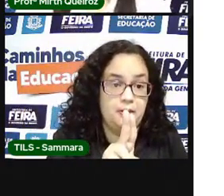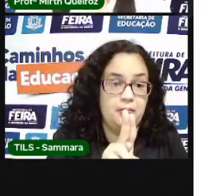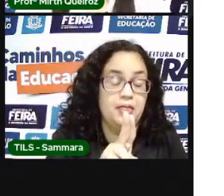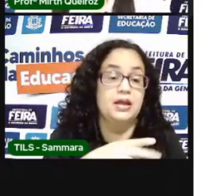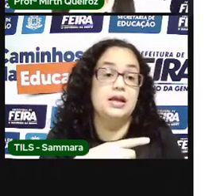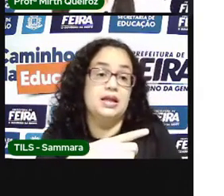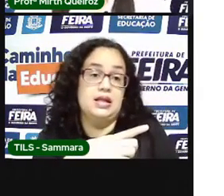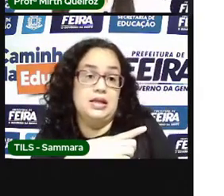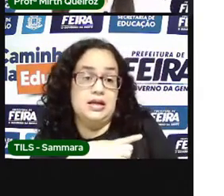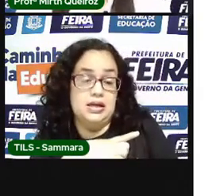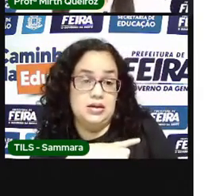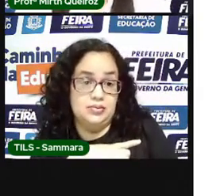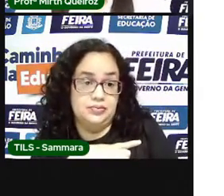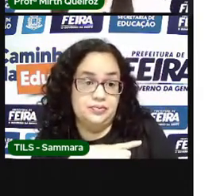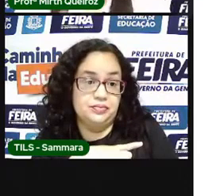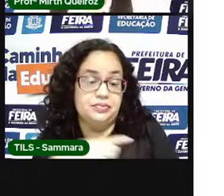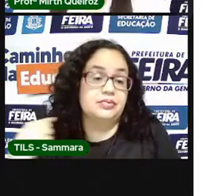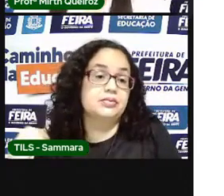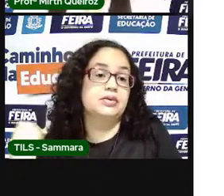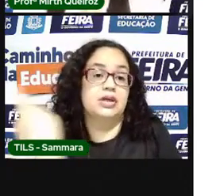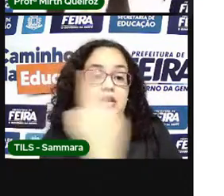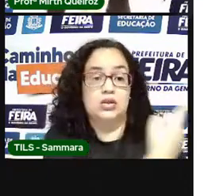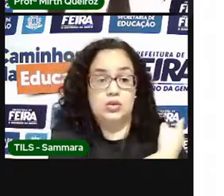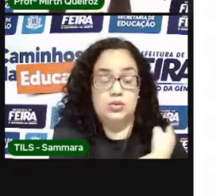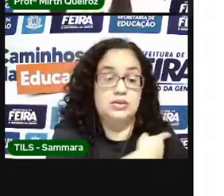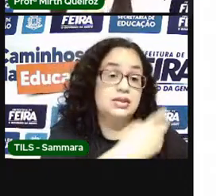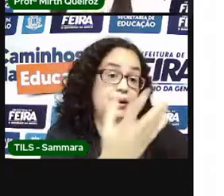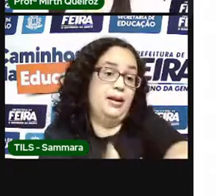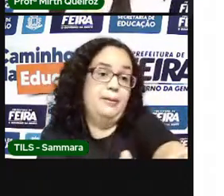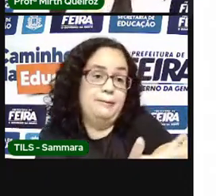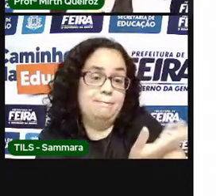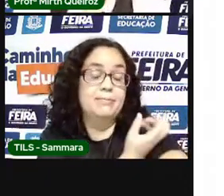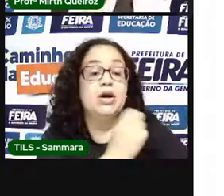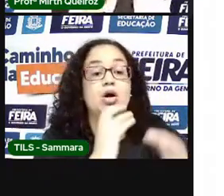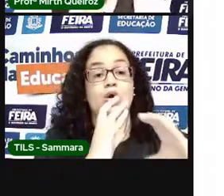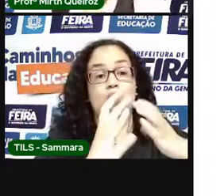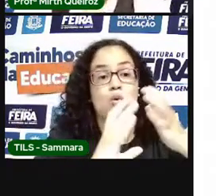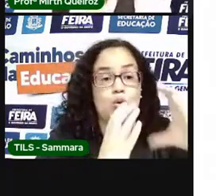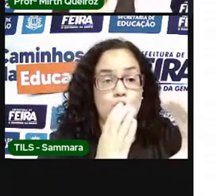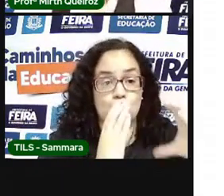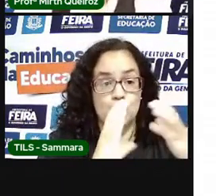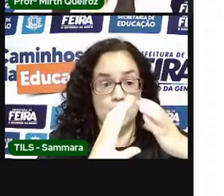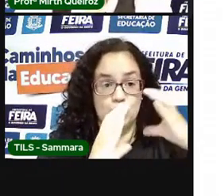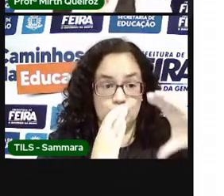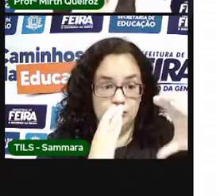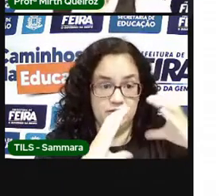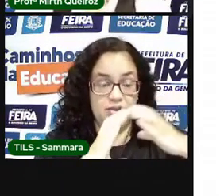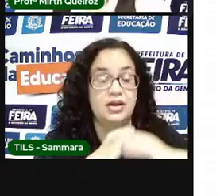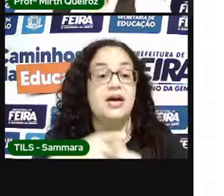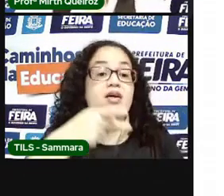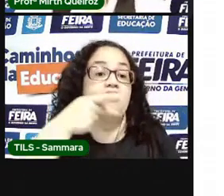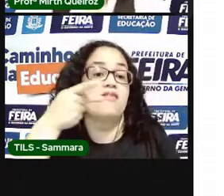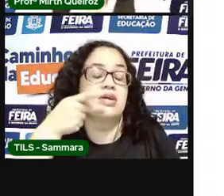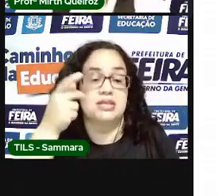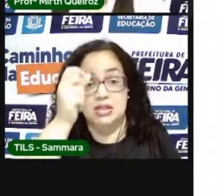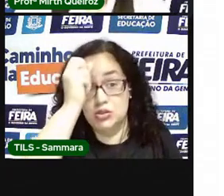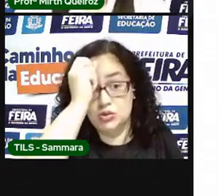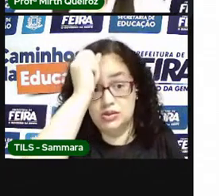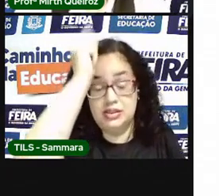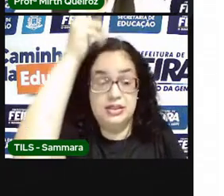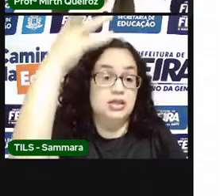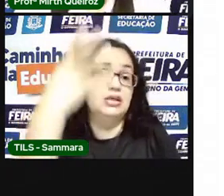servir para nós expressarmos, nos comunicarmos, expressar as nossas ideias e nossos